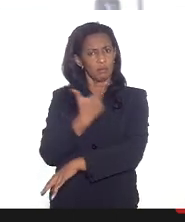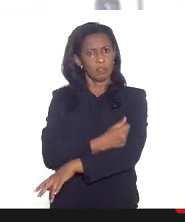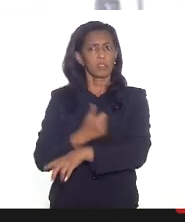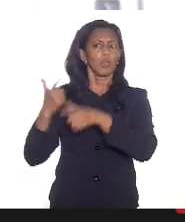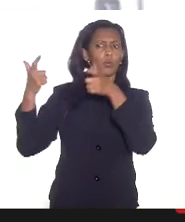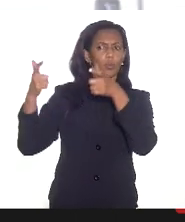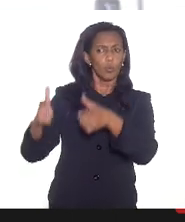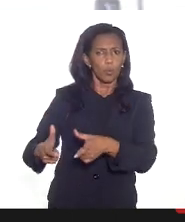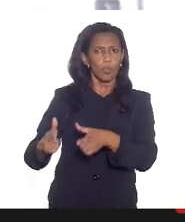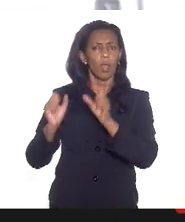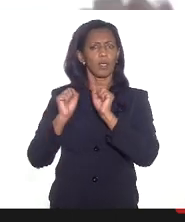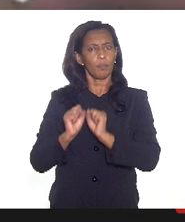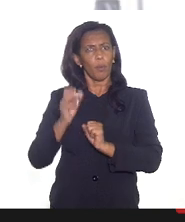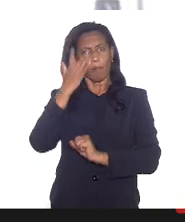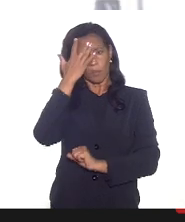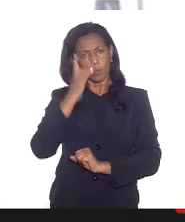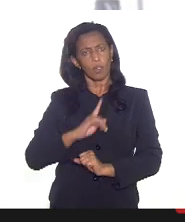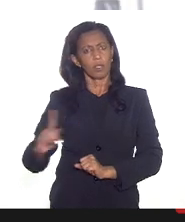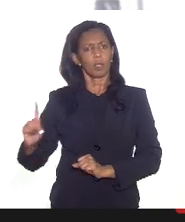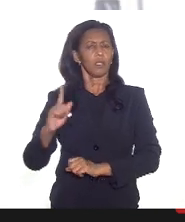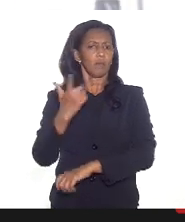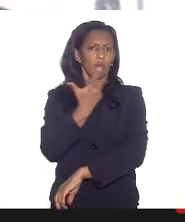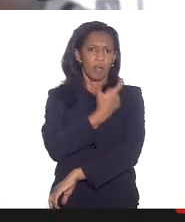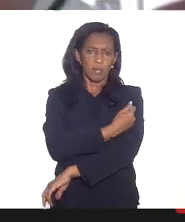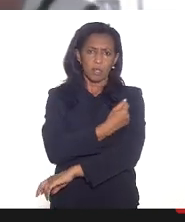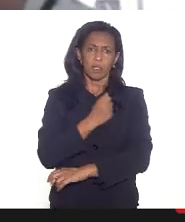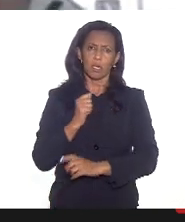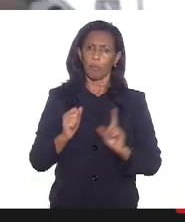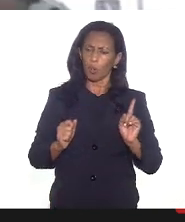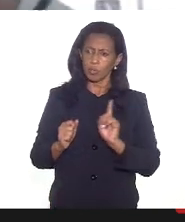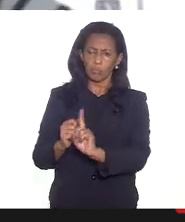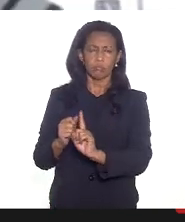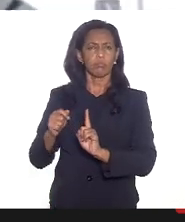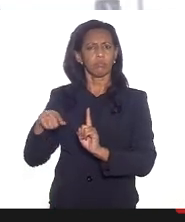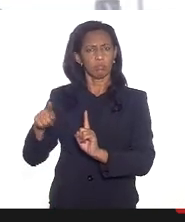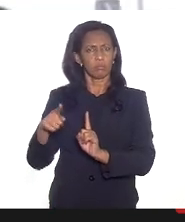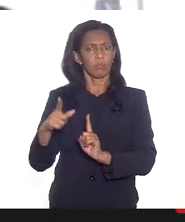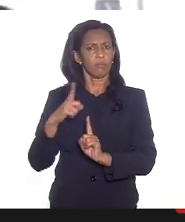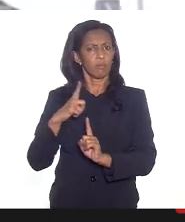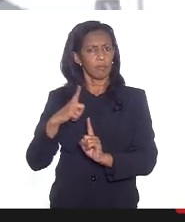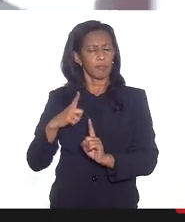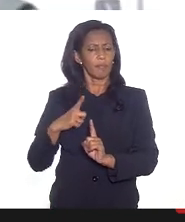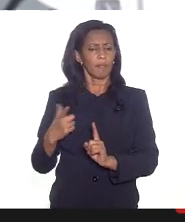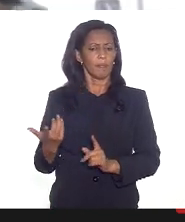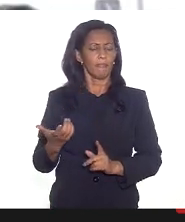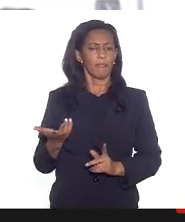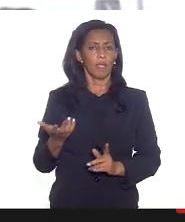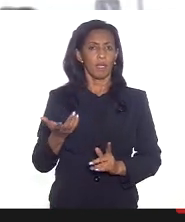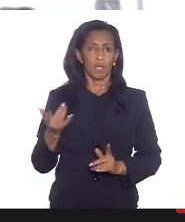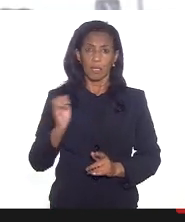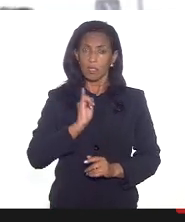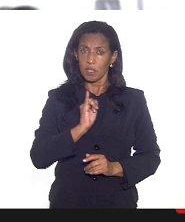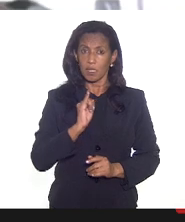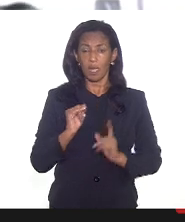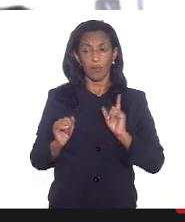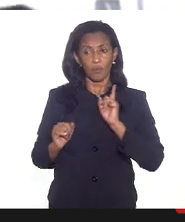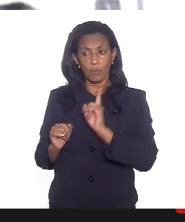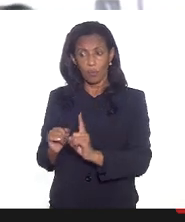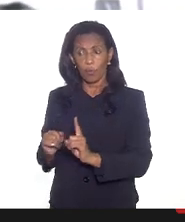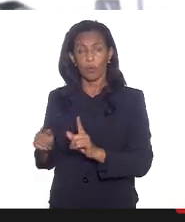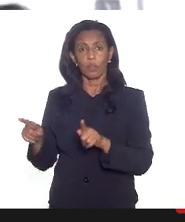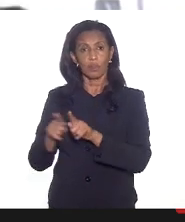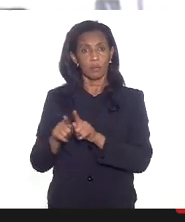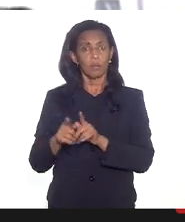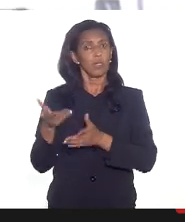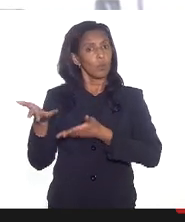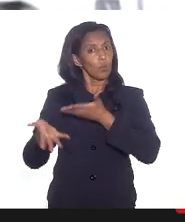locais que podem essa gestante os locais que essa gestante pode se direcionar para obter essa vacina e se ela for em um local também